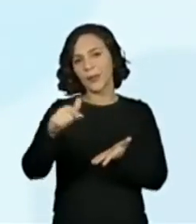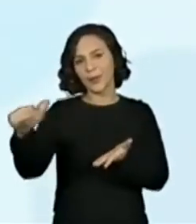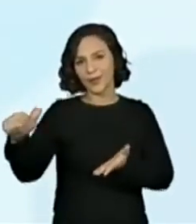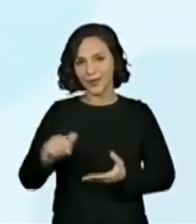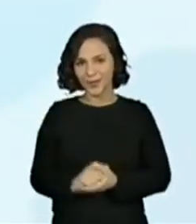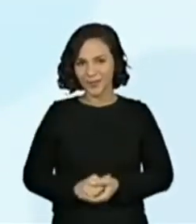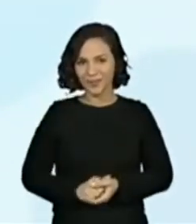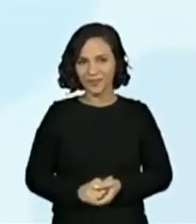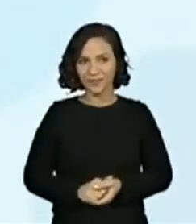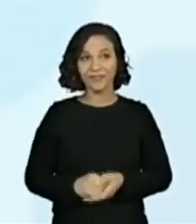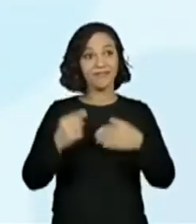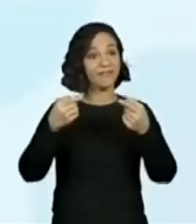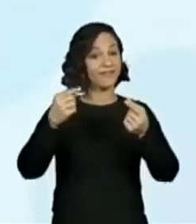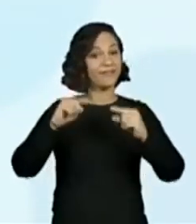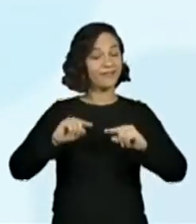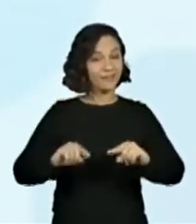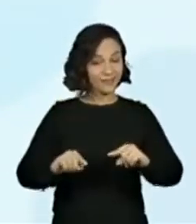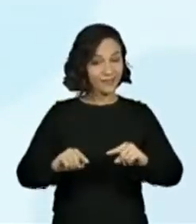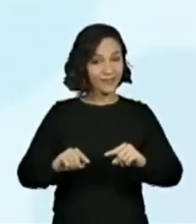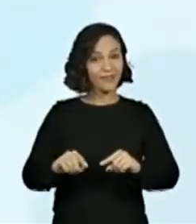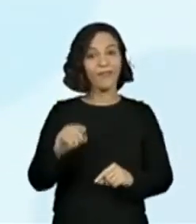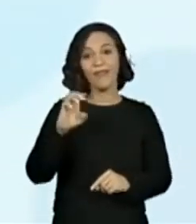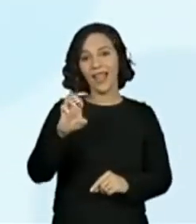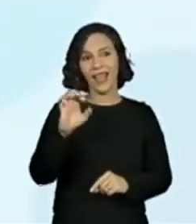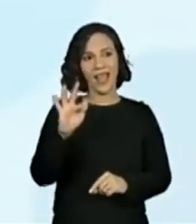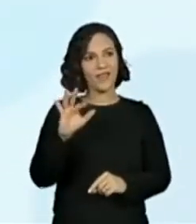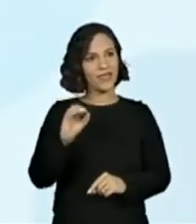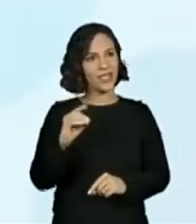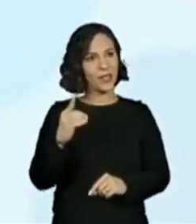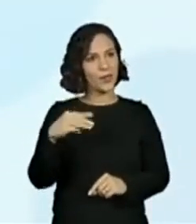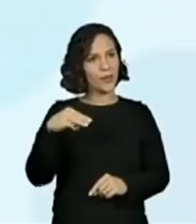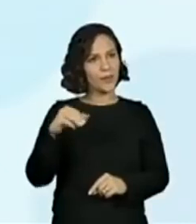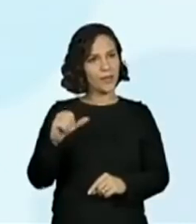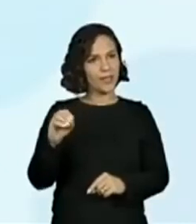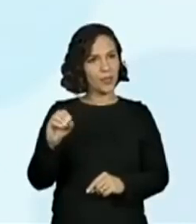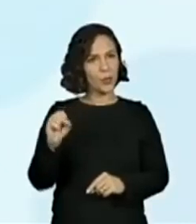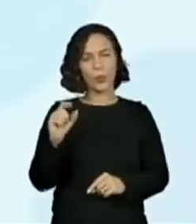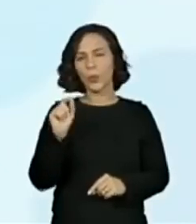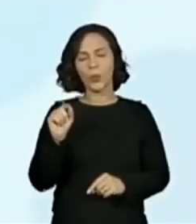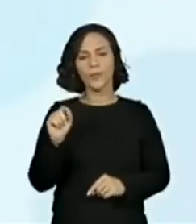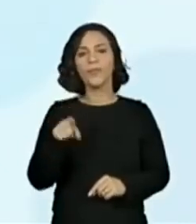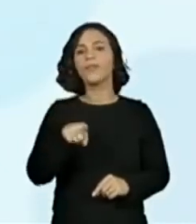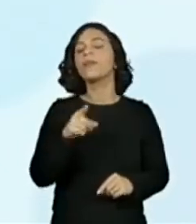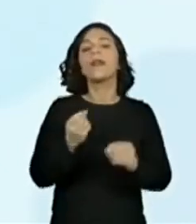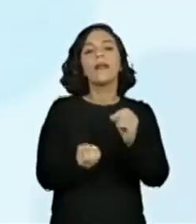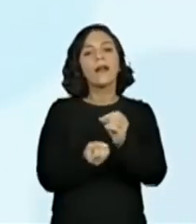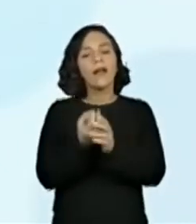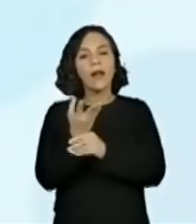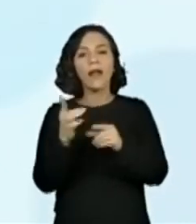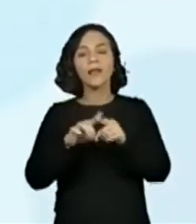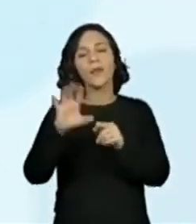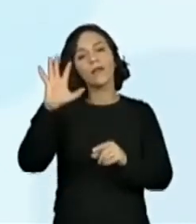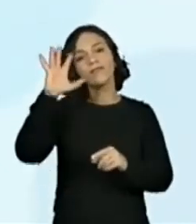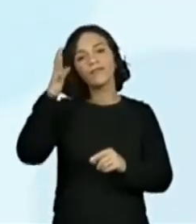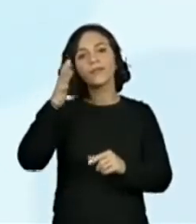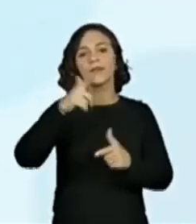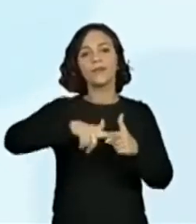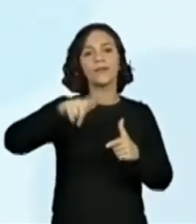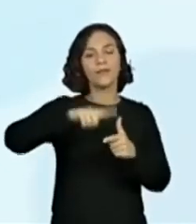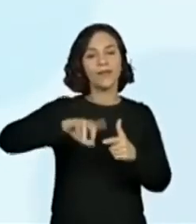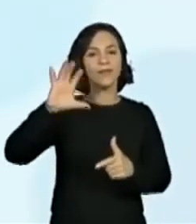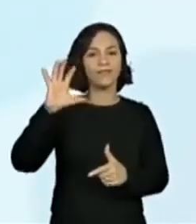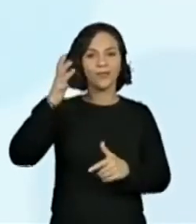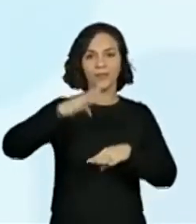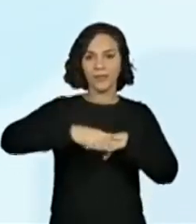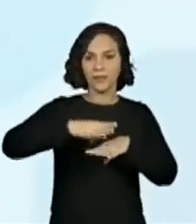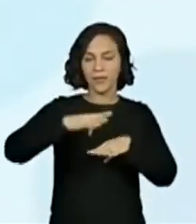E aí a gente tem a EF-01MA-08, resolver e elaborar situações, problema, de adição